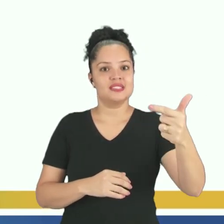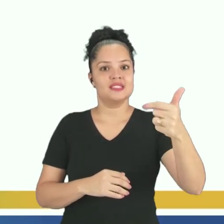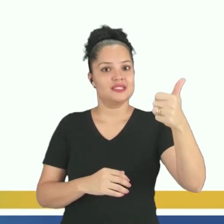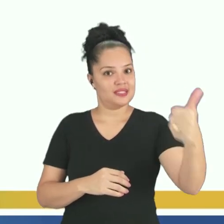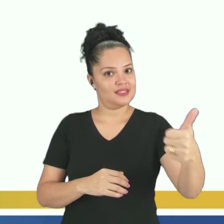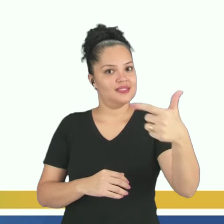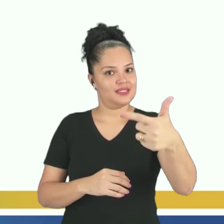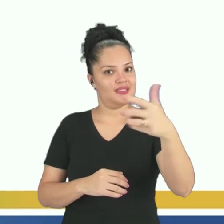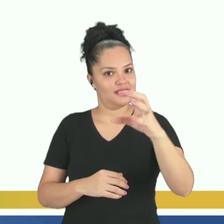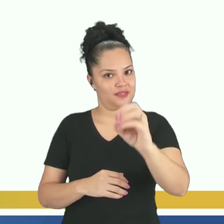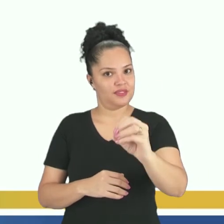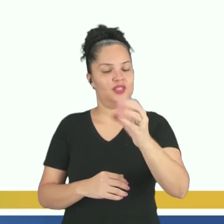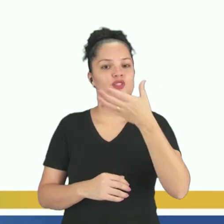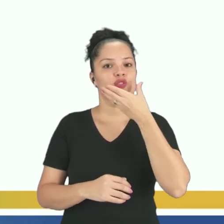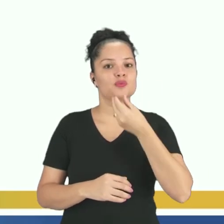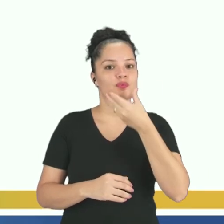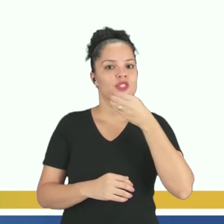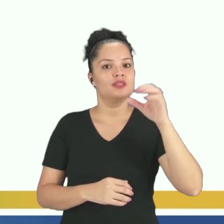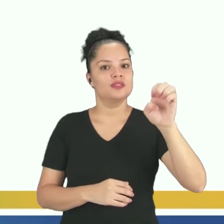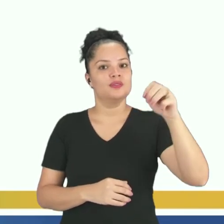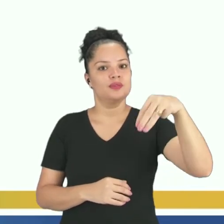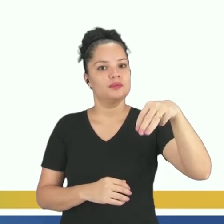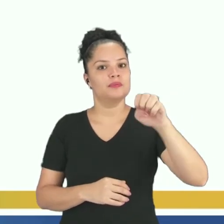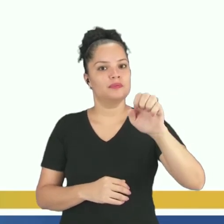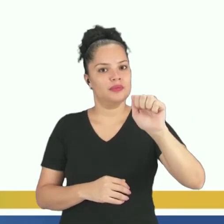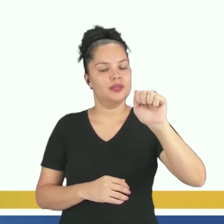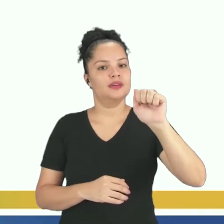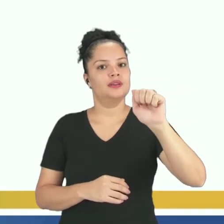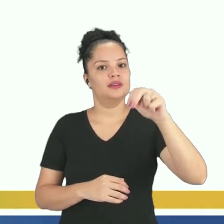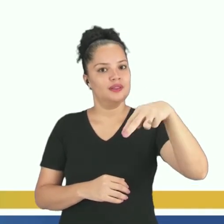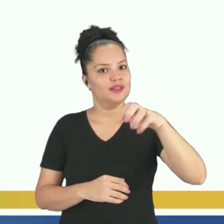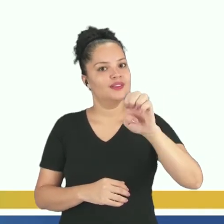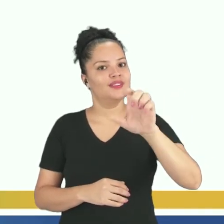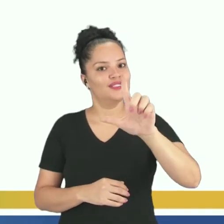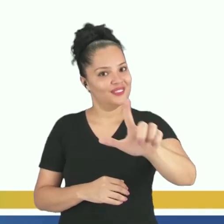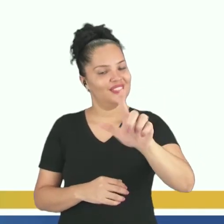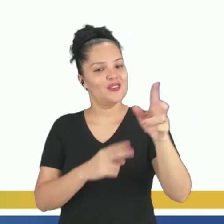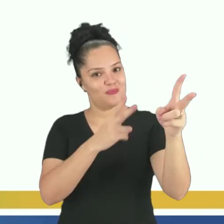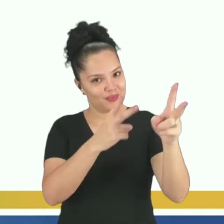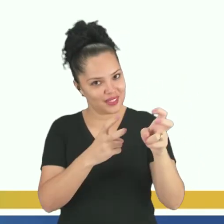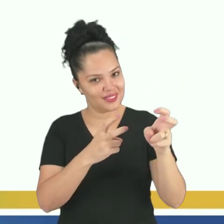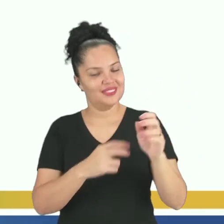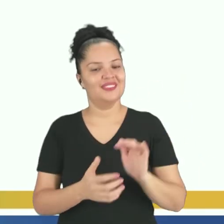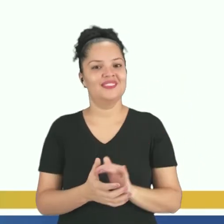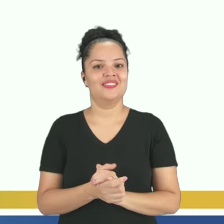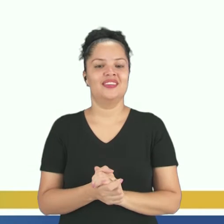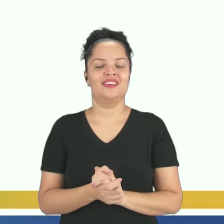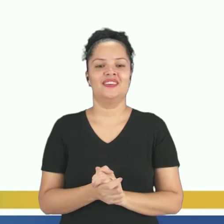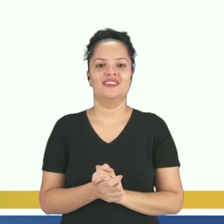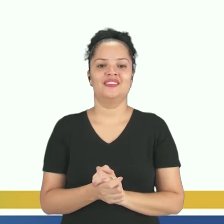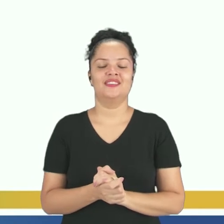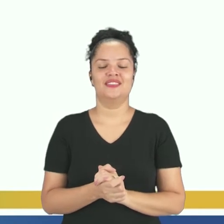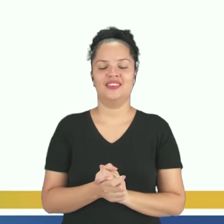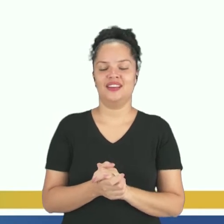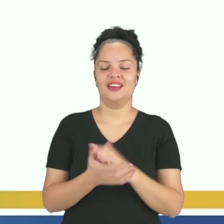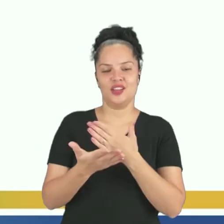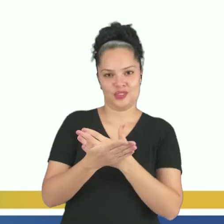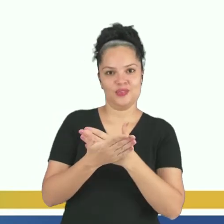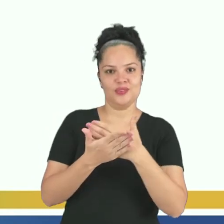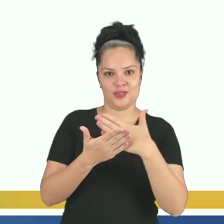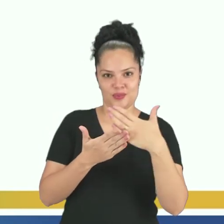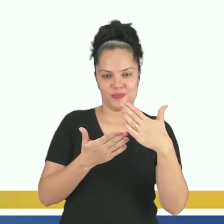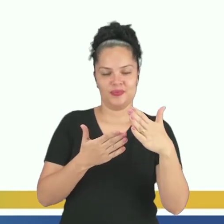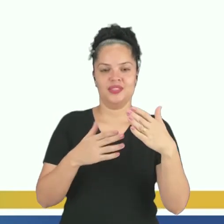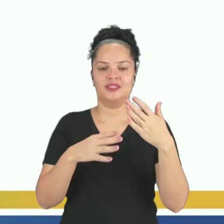48 restantes ficaram com o Arão. Percebeu? Quando eu falei para você no início que a gente poderia resolver esse problema